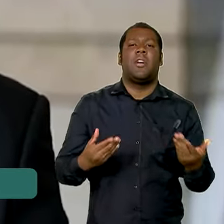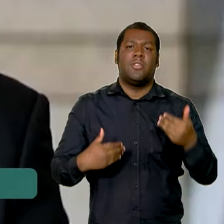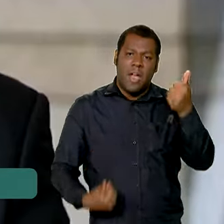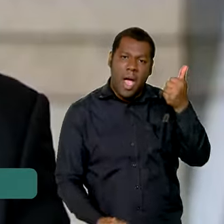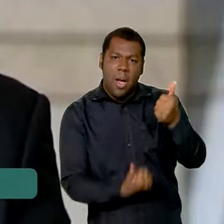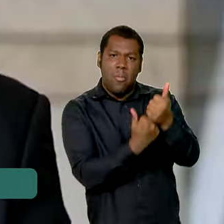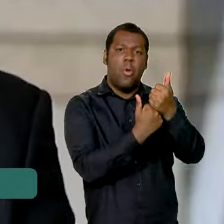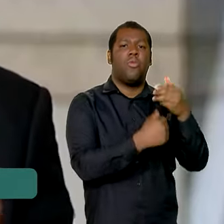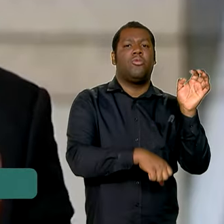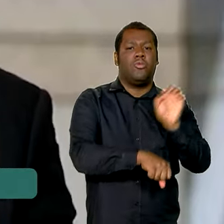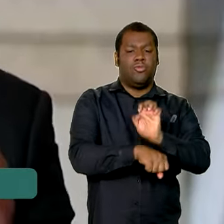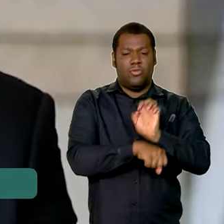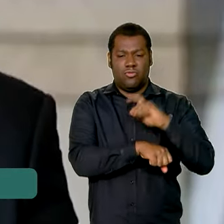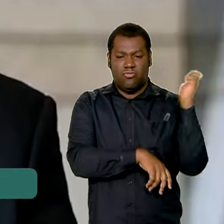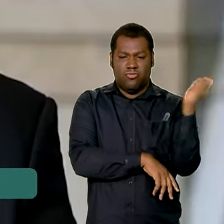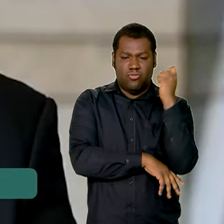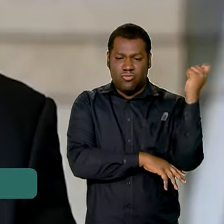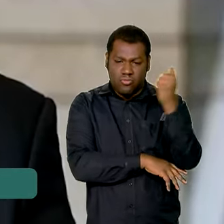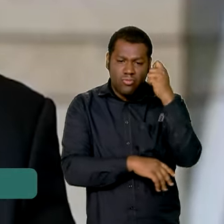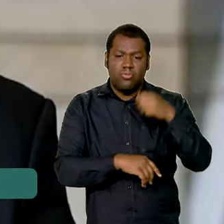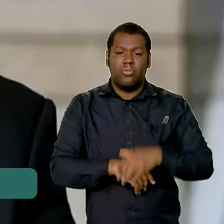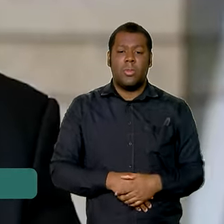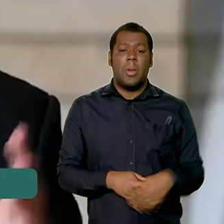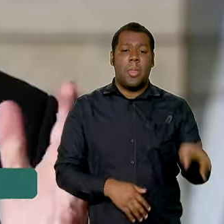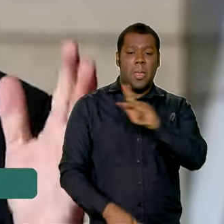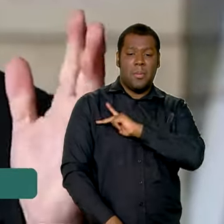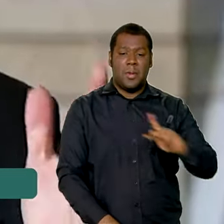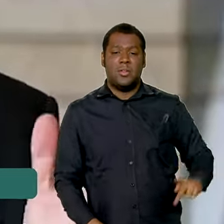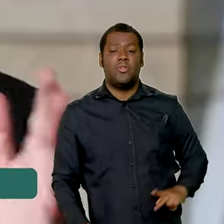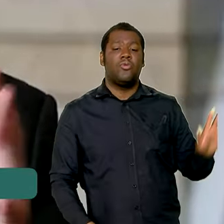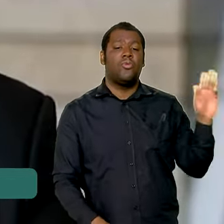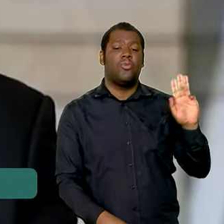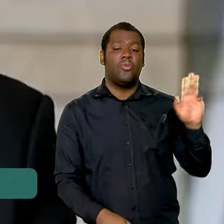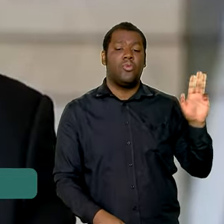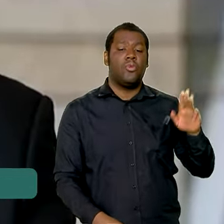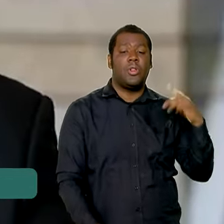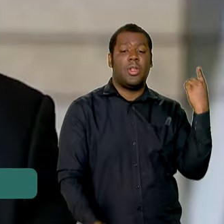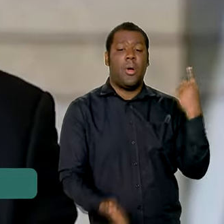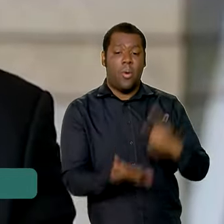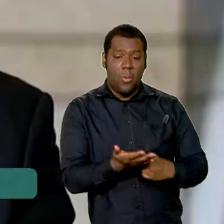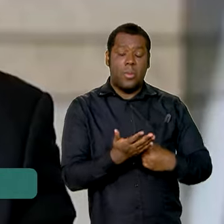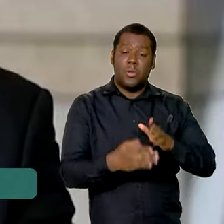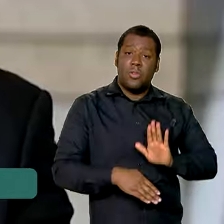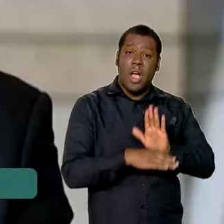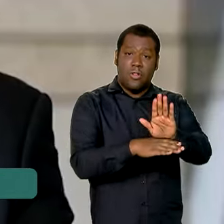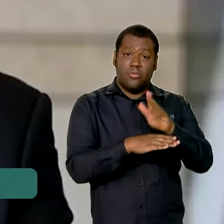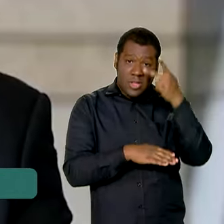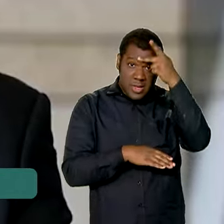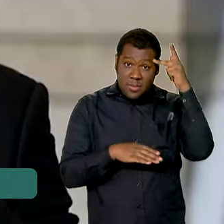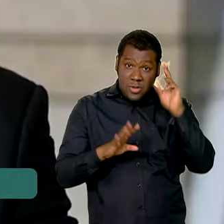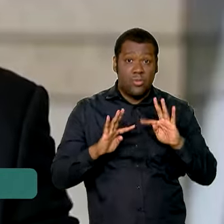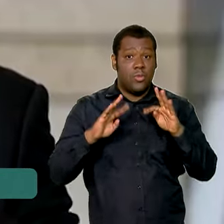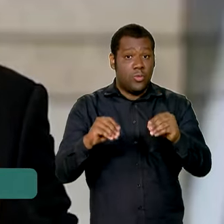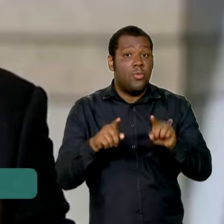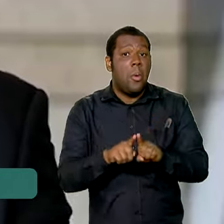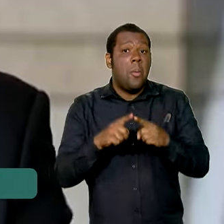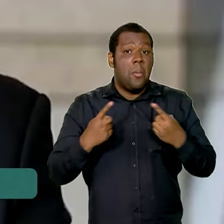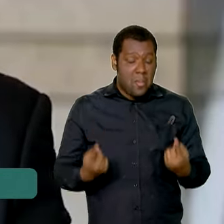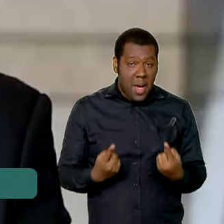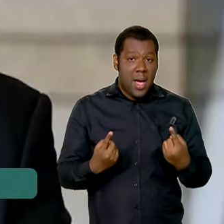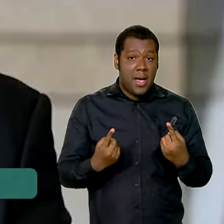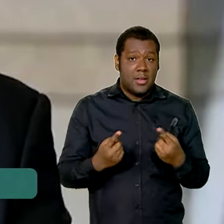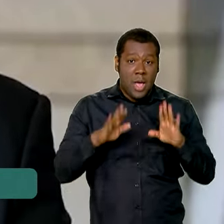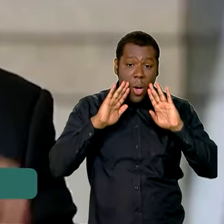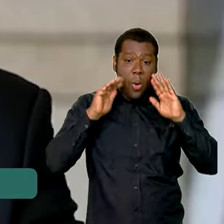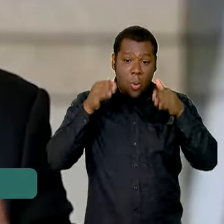estaremos junto com vocês. Esse é o compromisso do presidente Lula, governar para todos e todas, mas com um olhar especial no momento em que as